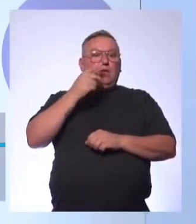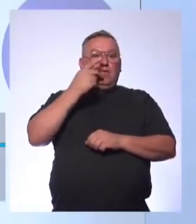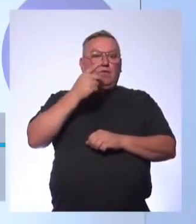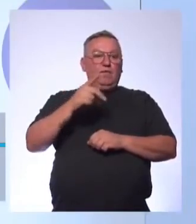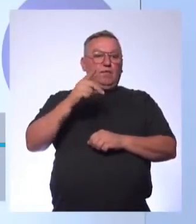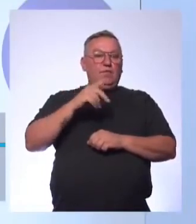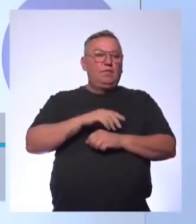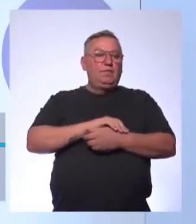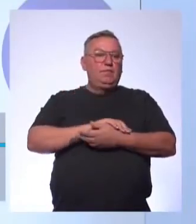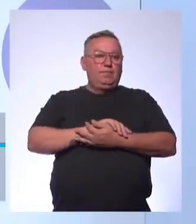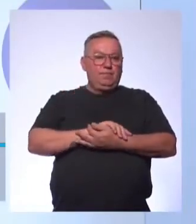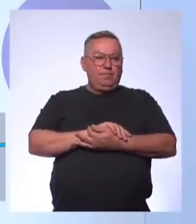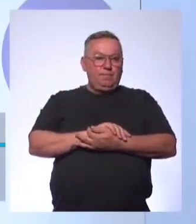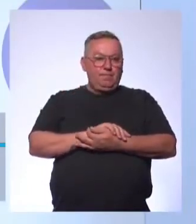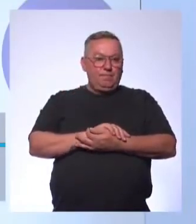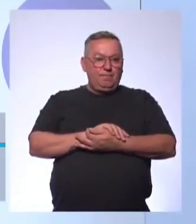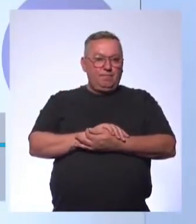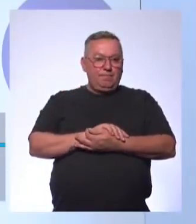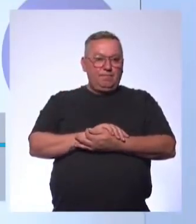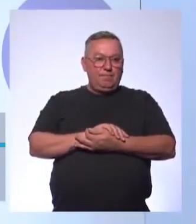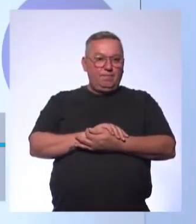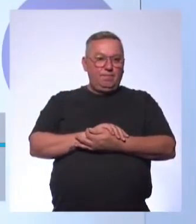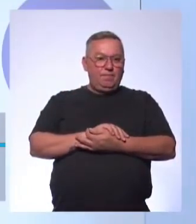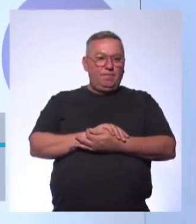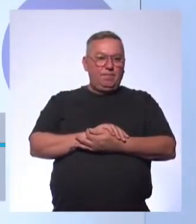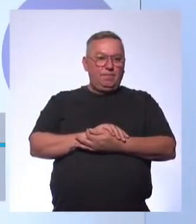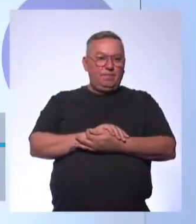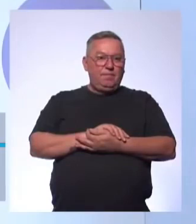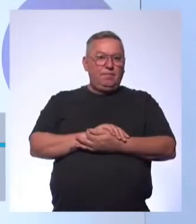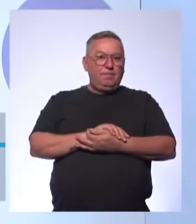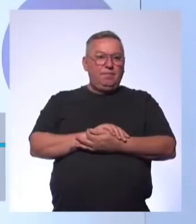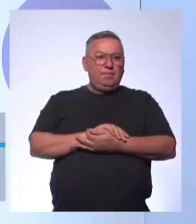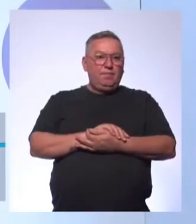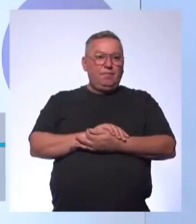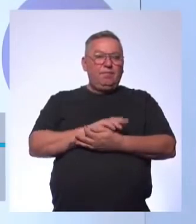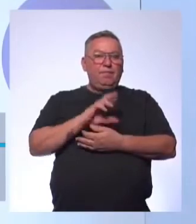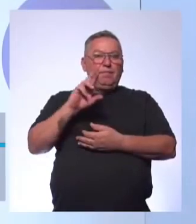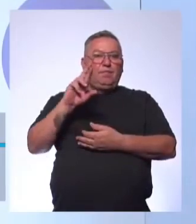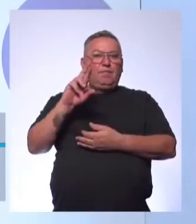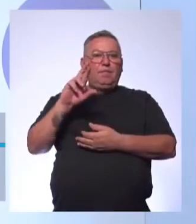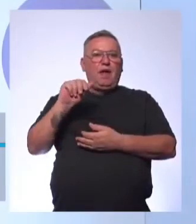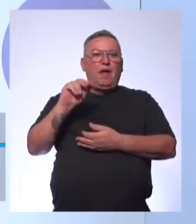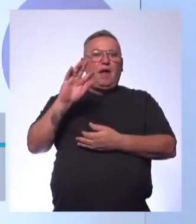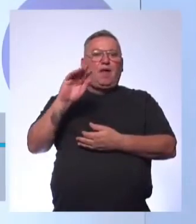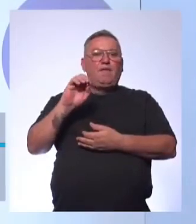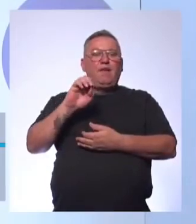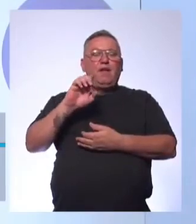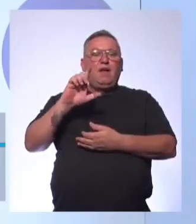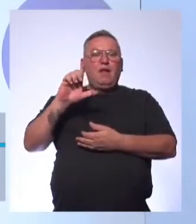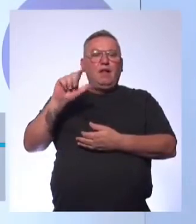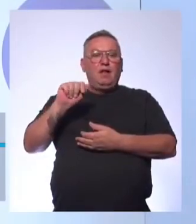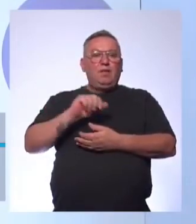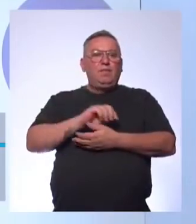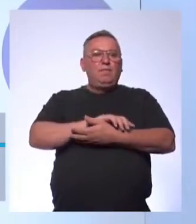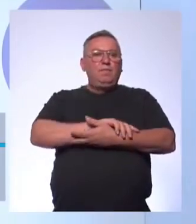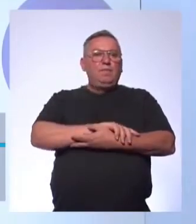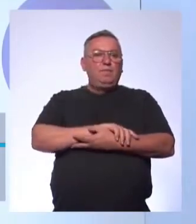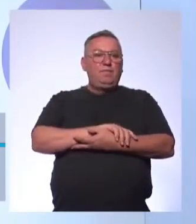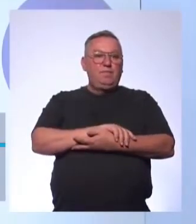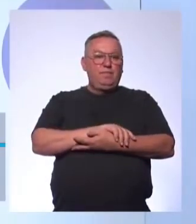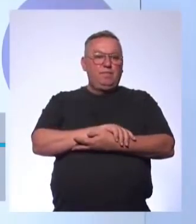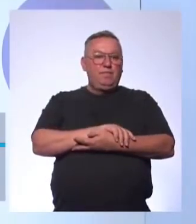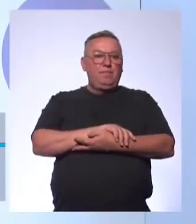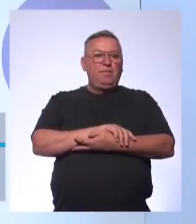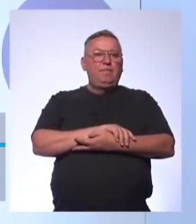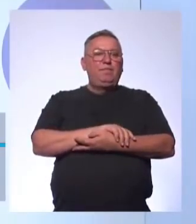title is Do you know why natural disasters happen? A Rafaela Dantes Do you know Primeira Do you know